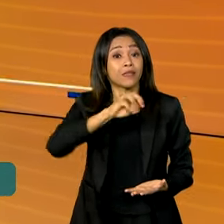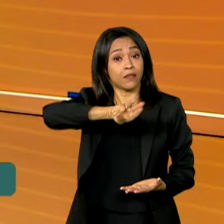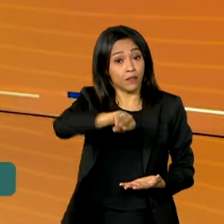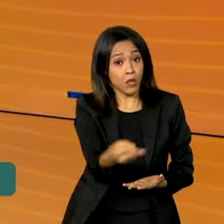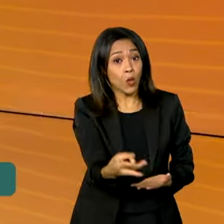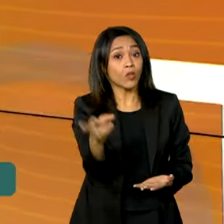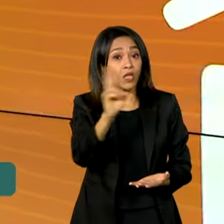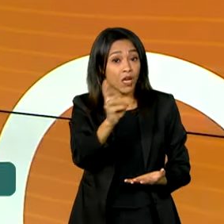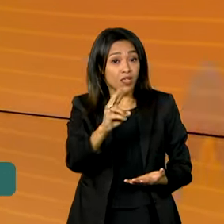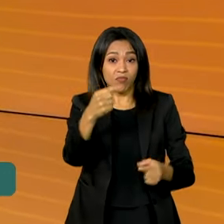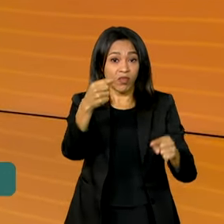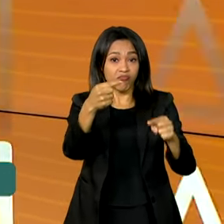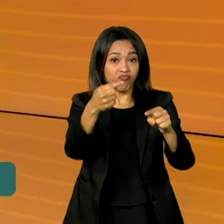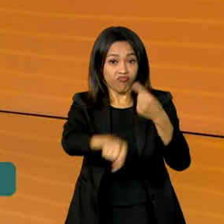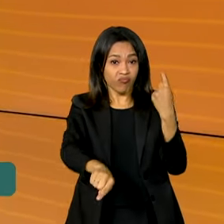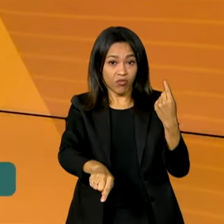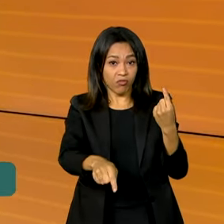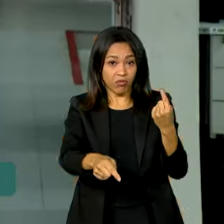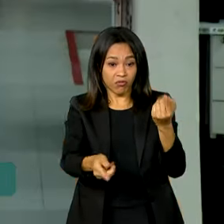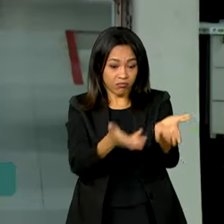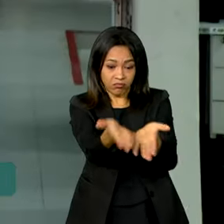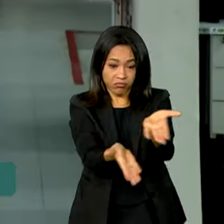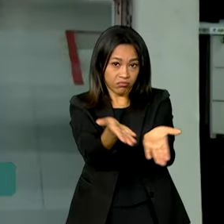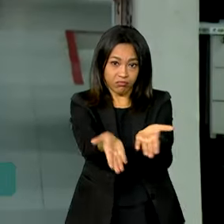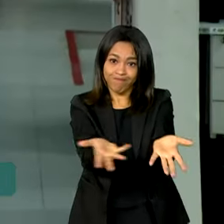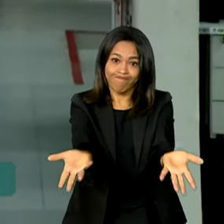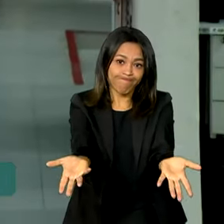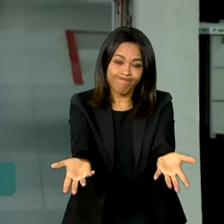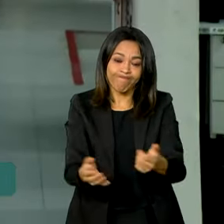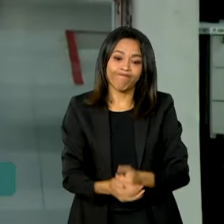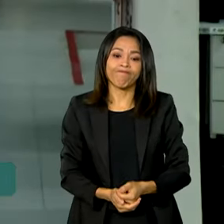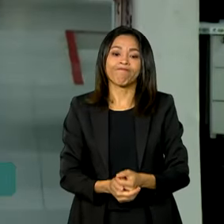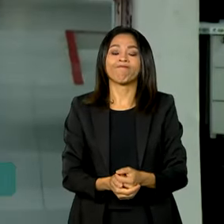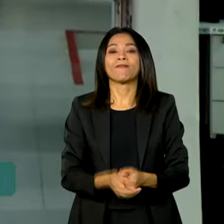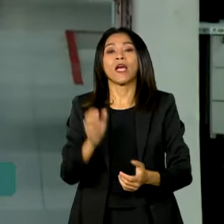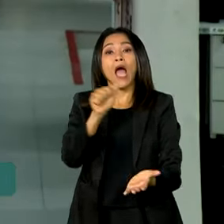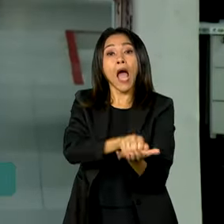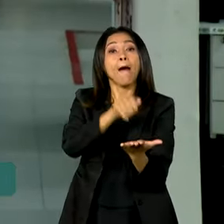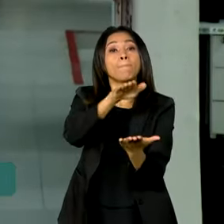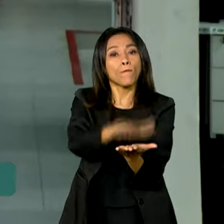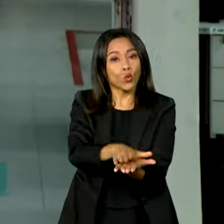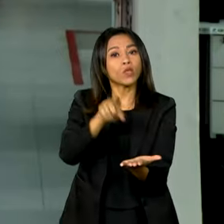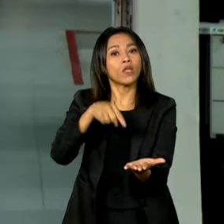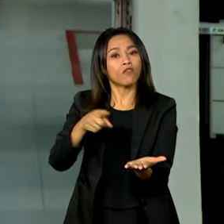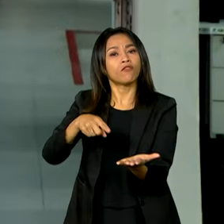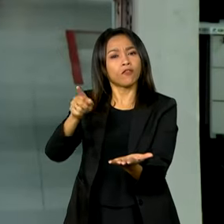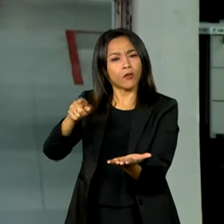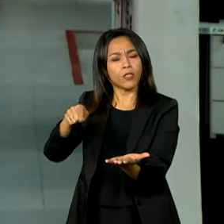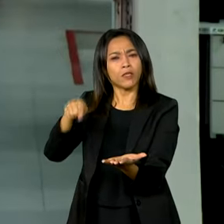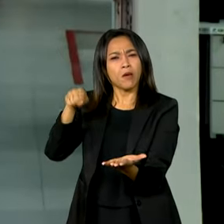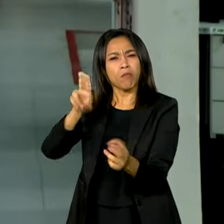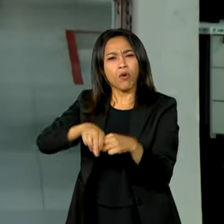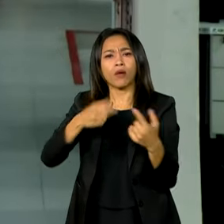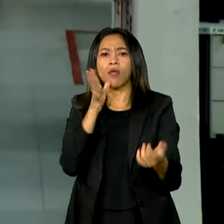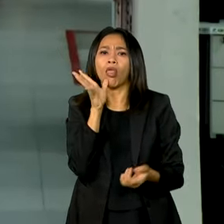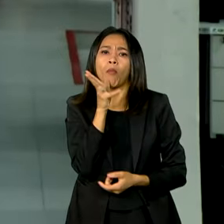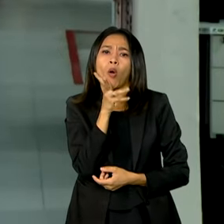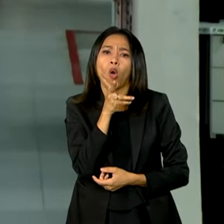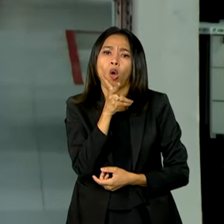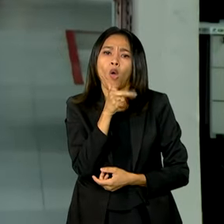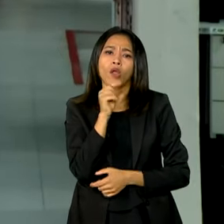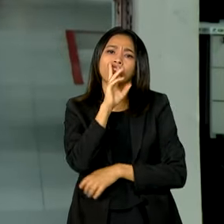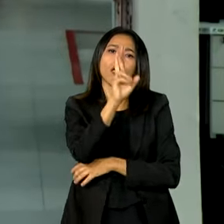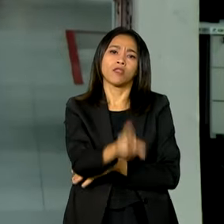prestação inadequada de serviços. A multa foi aplicada por conta das interrupções prolongadas e demora no